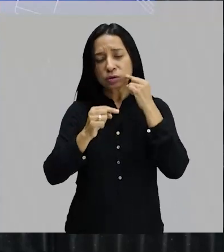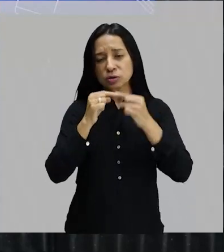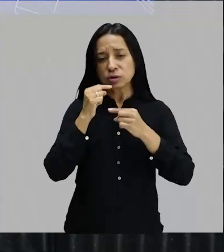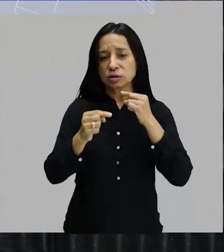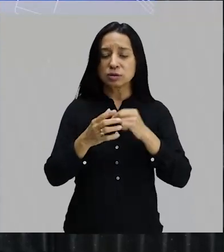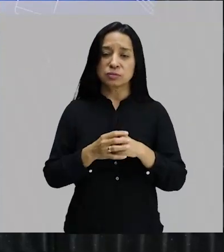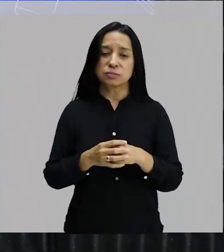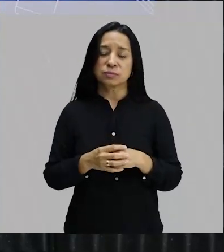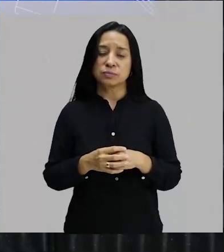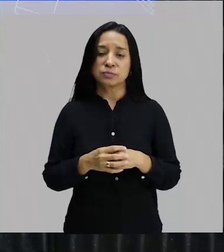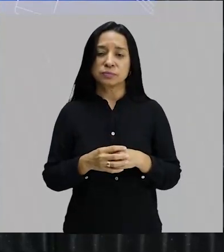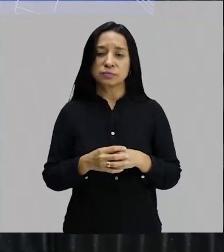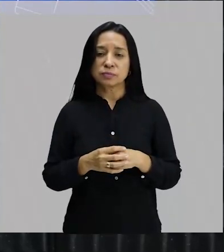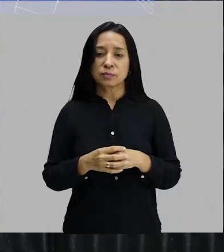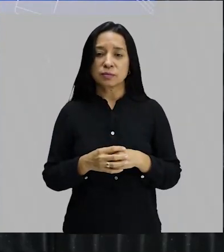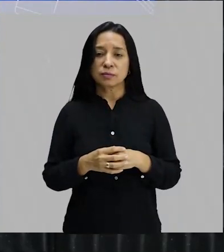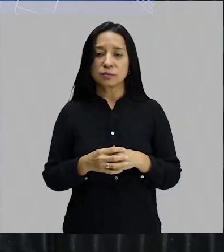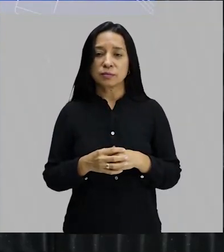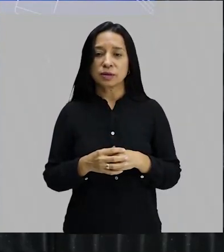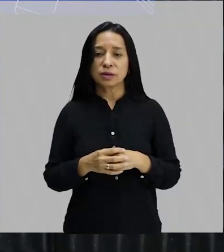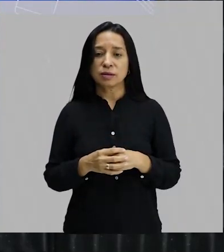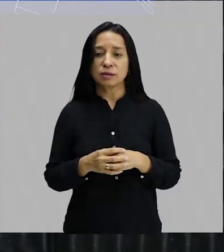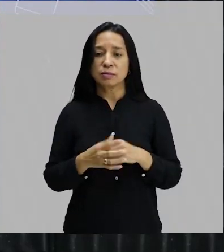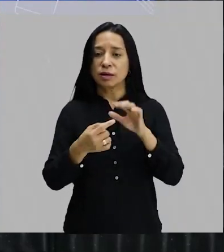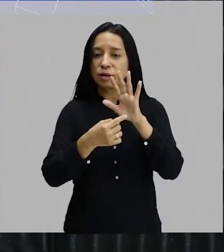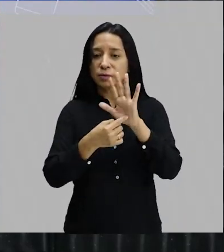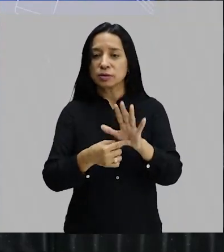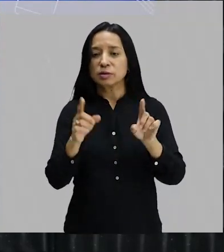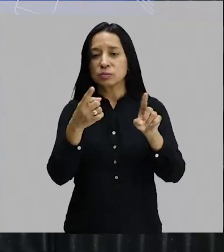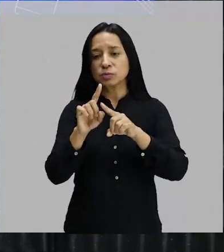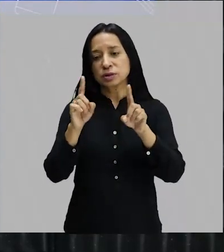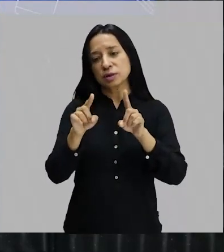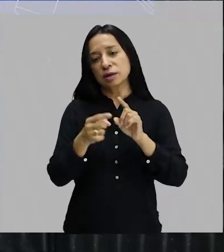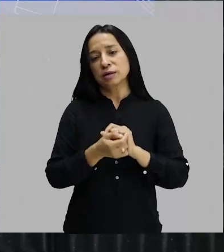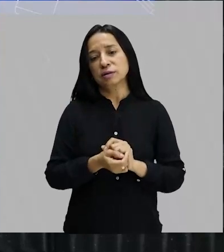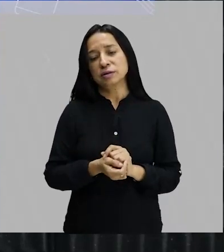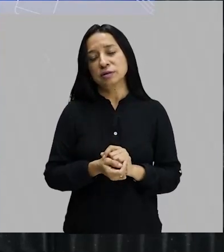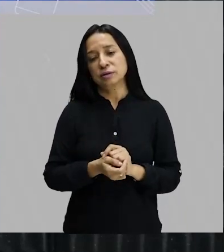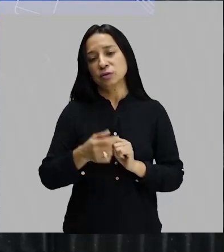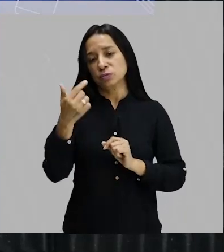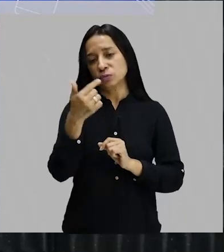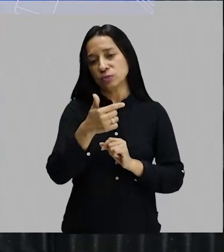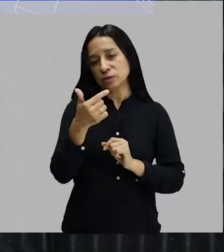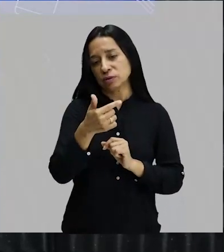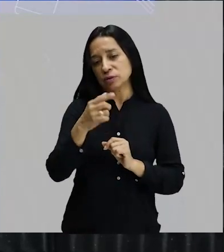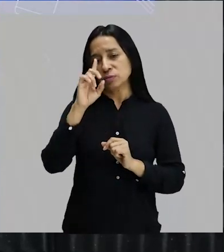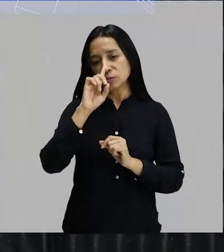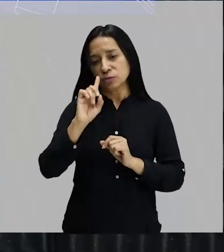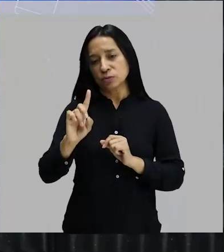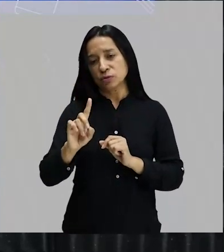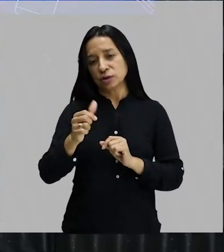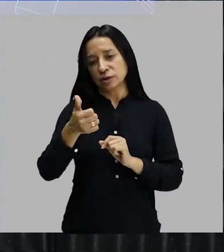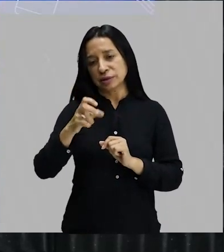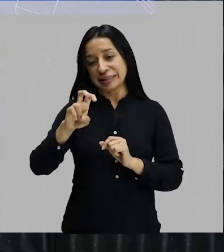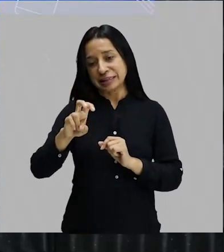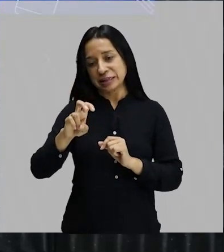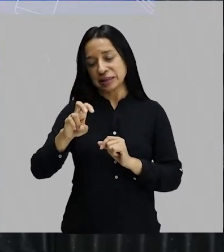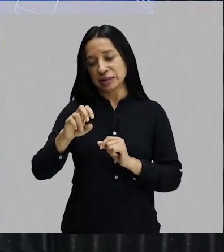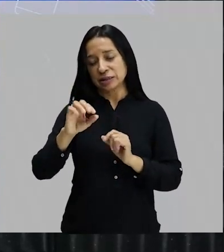esculhambando, como a gente diz aqui no Estado do Maranhão. Apresentações musicais e artísticas no segundo dia, um dia de